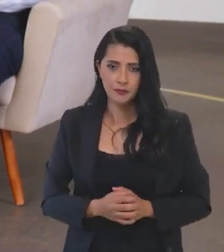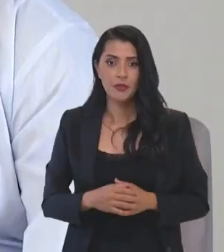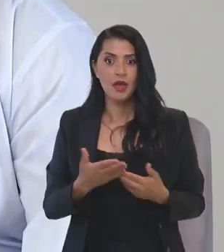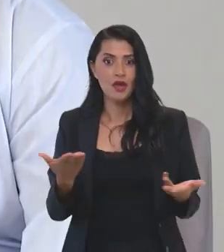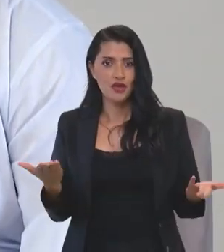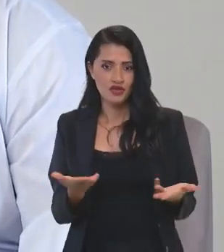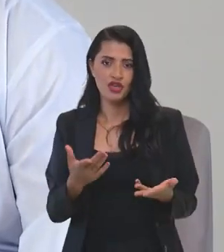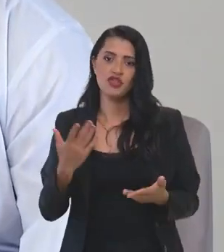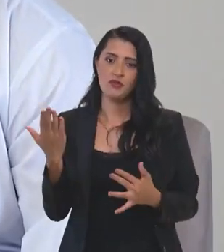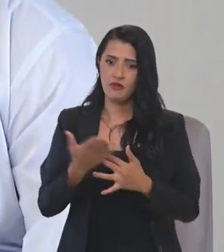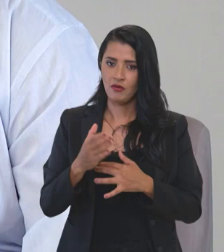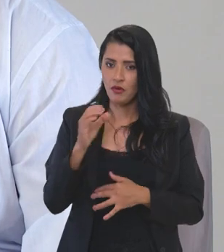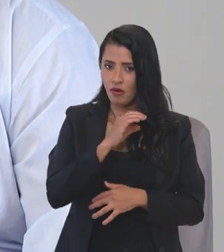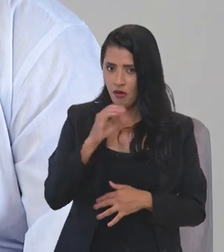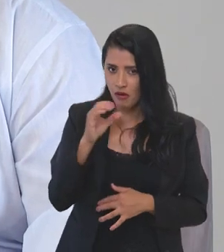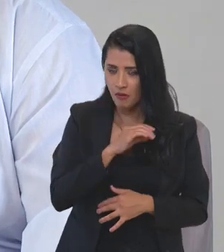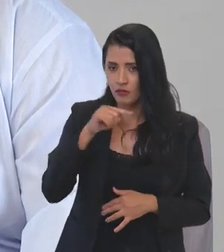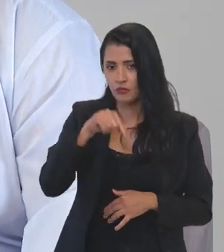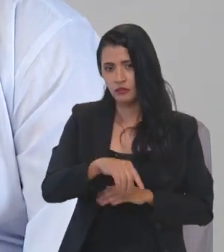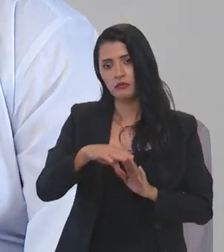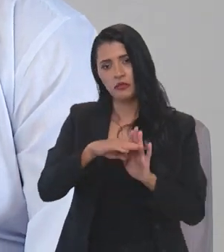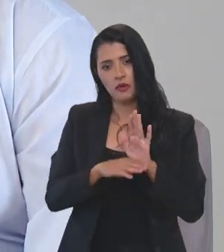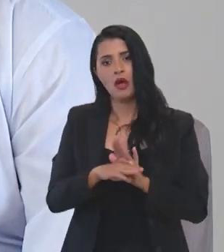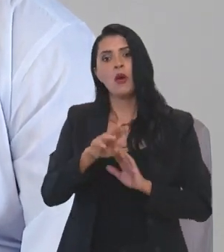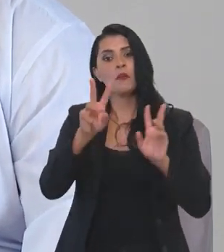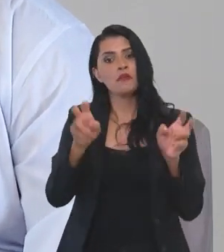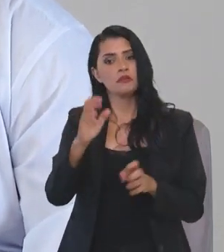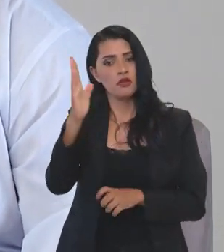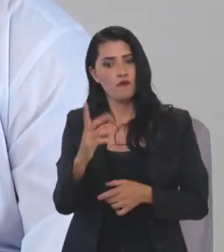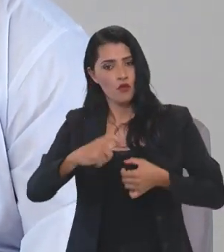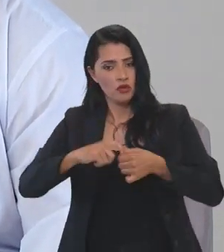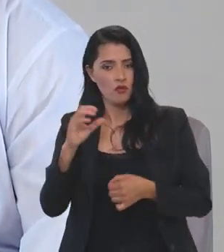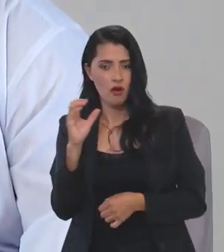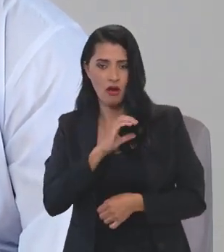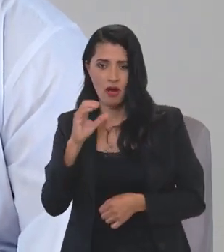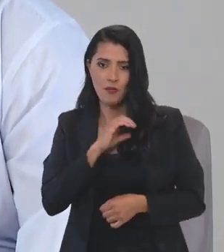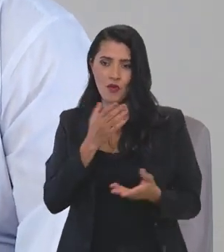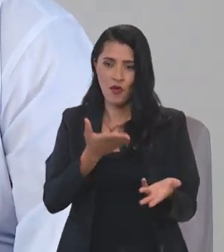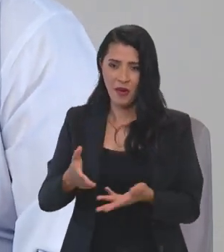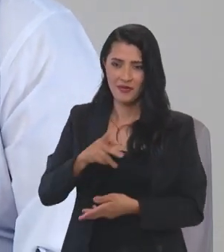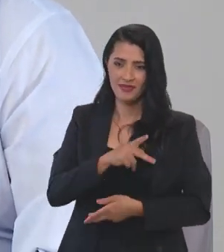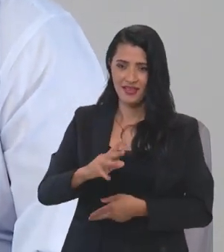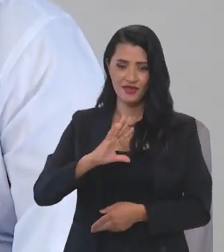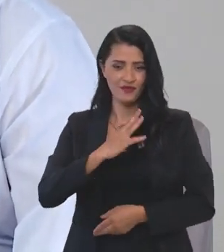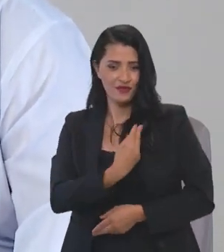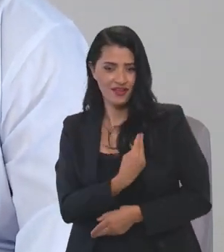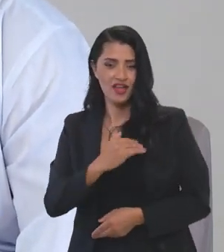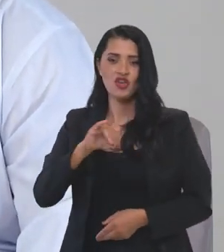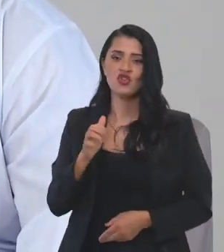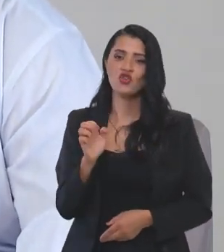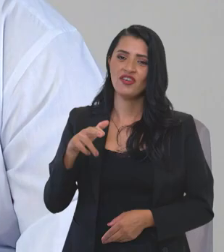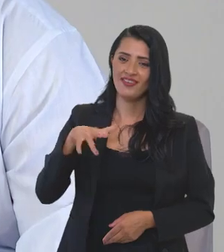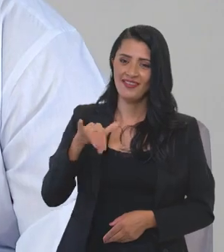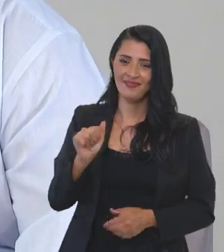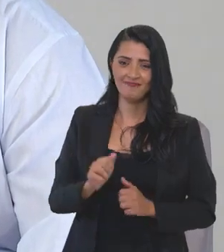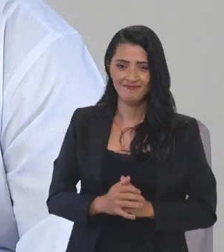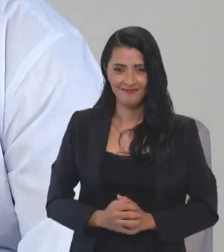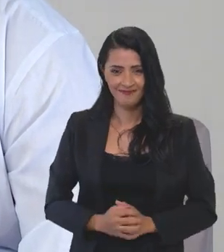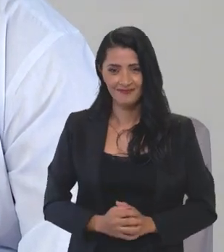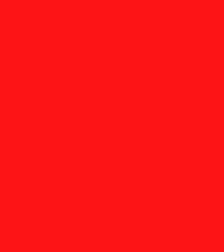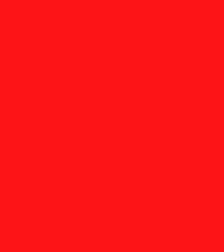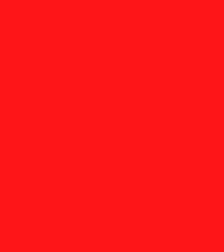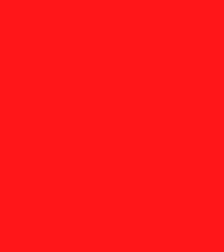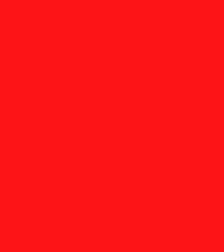Nós estamos fazendo agora um intervalo rapidinho aqui no programa Brasil em Pauta. Voltamos já já com a presidente da FUNAI, Joênia